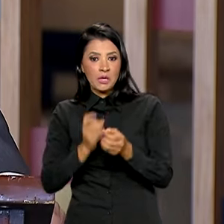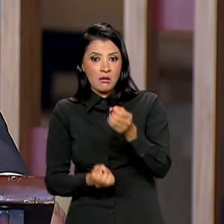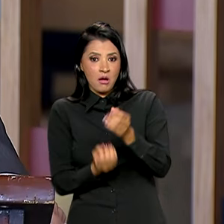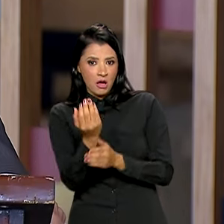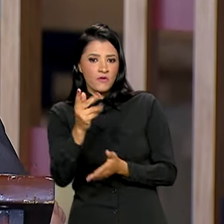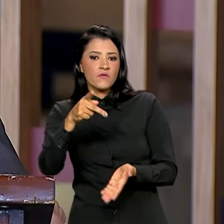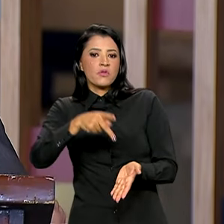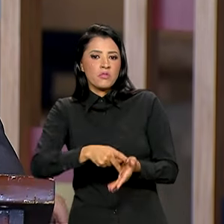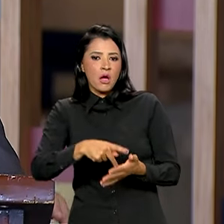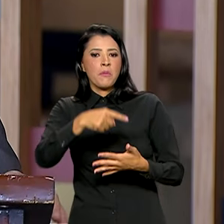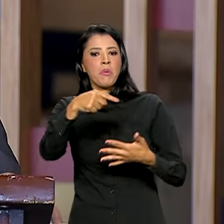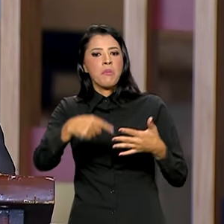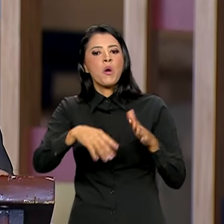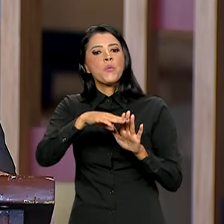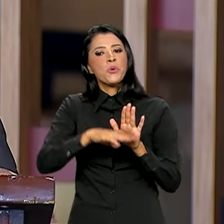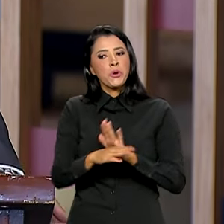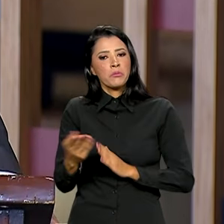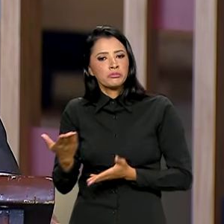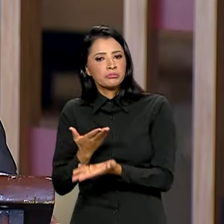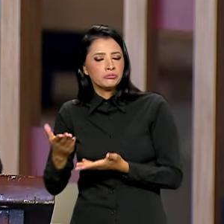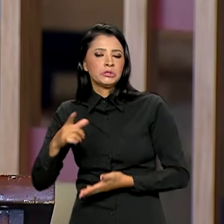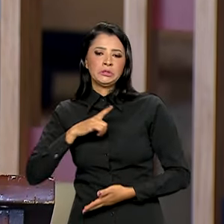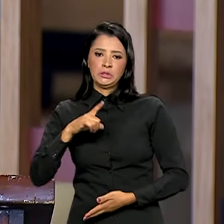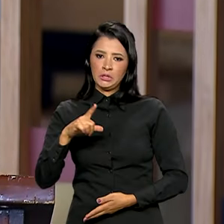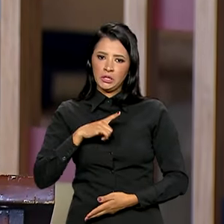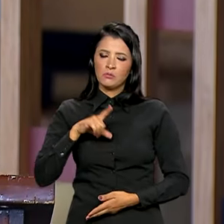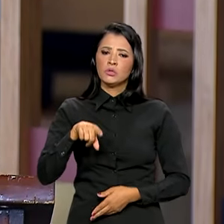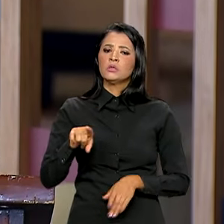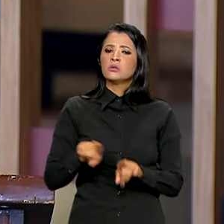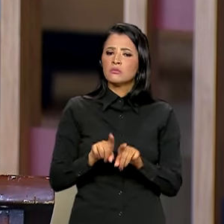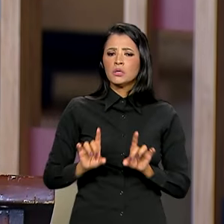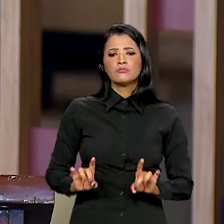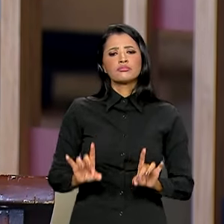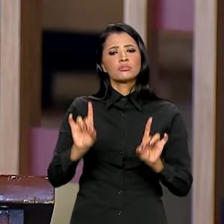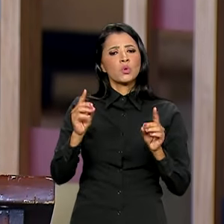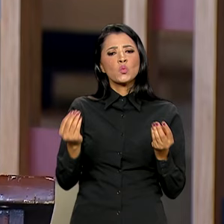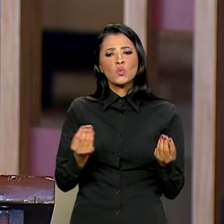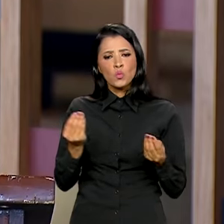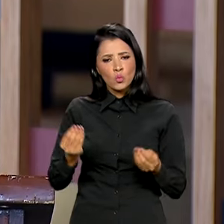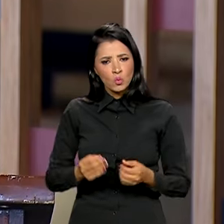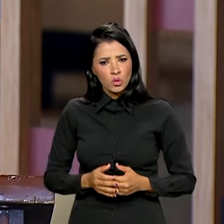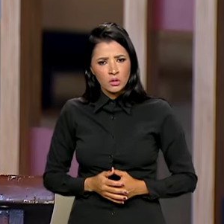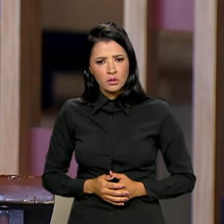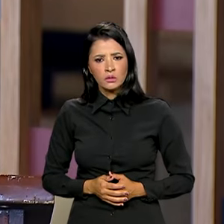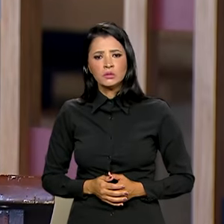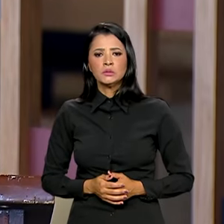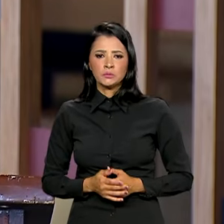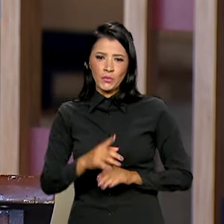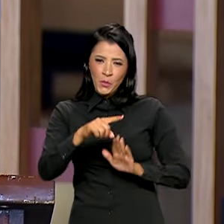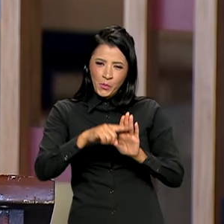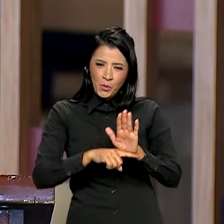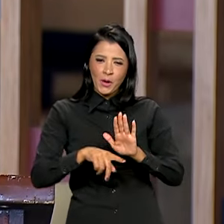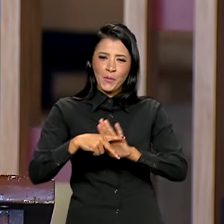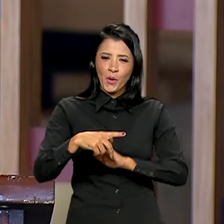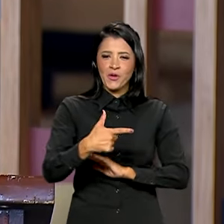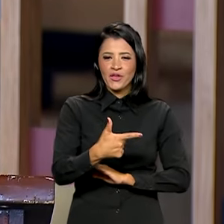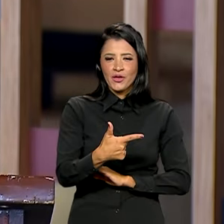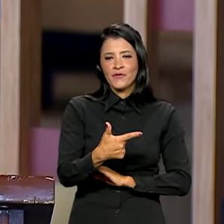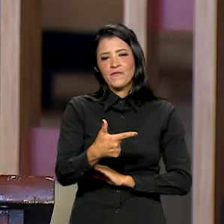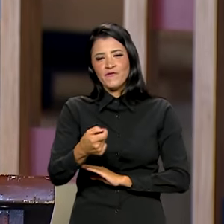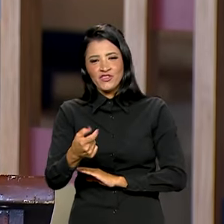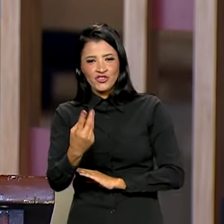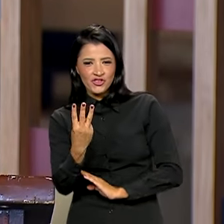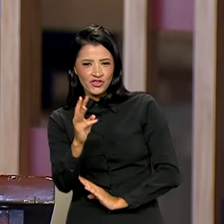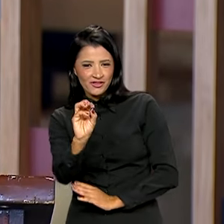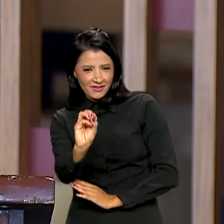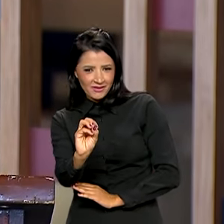de todos os programas que temos, em muito especial o programa da Agenda 2030 e